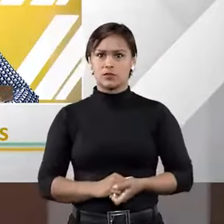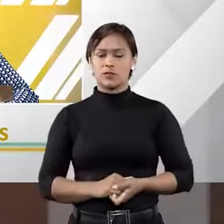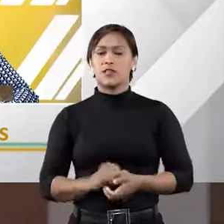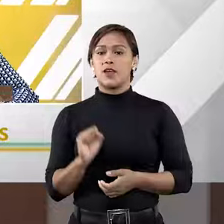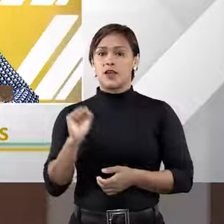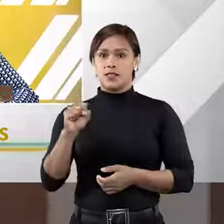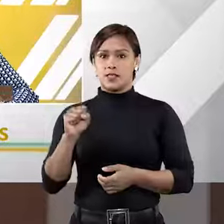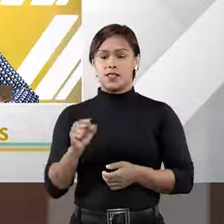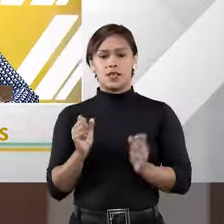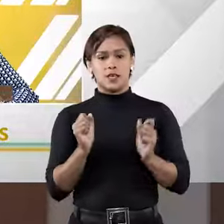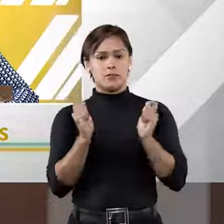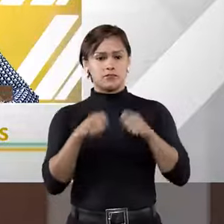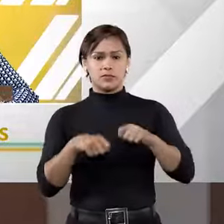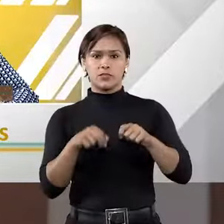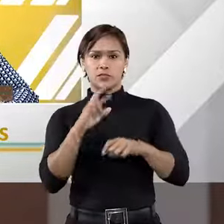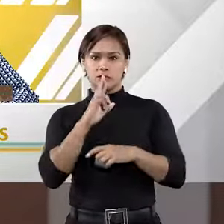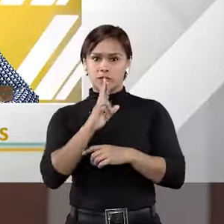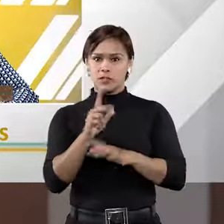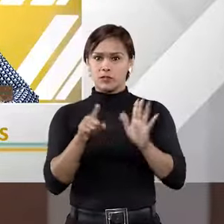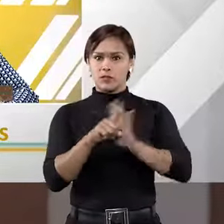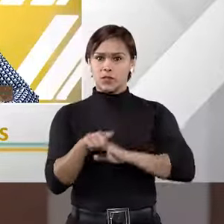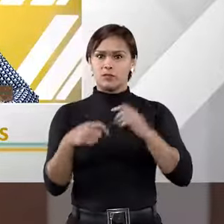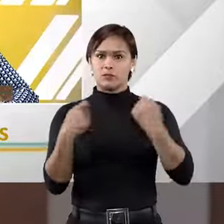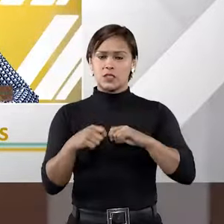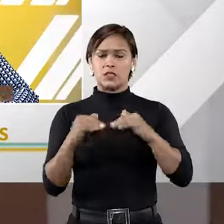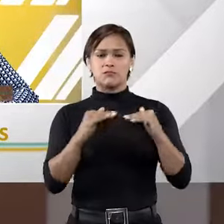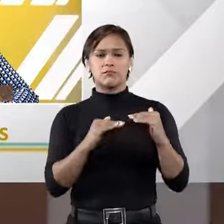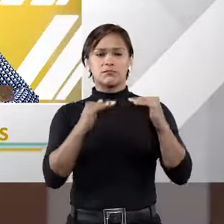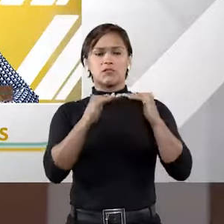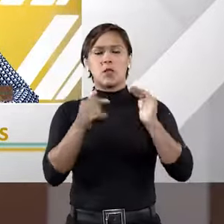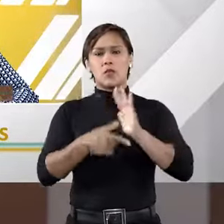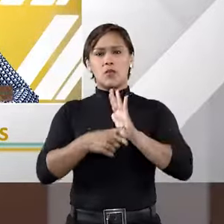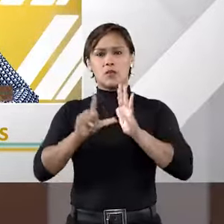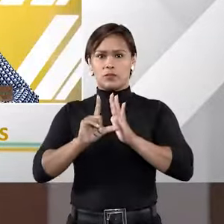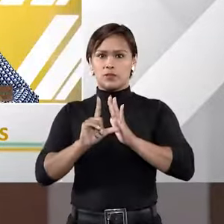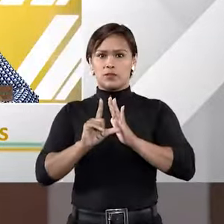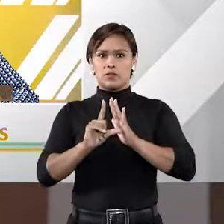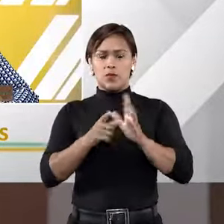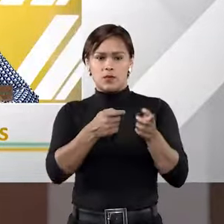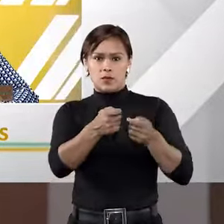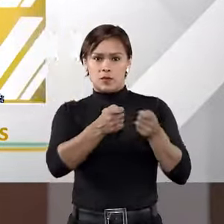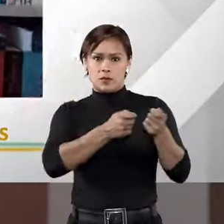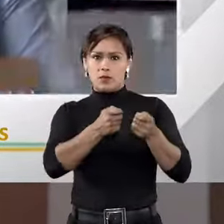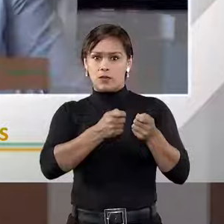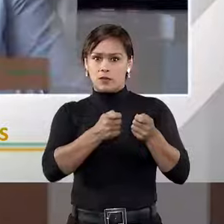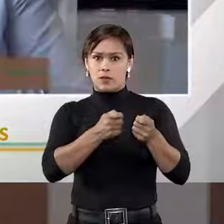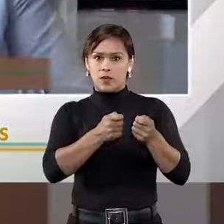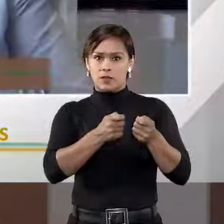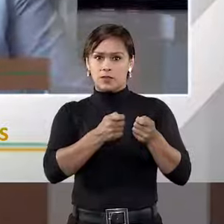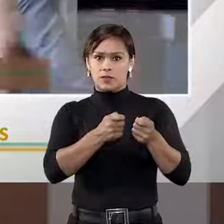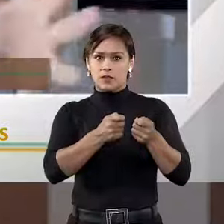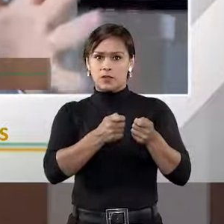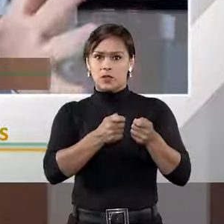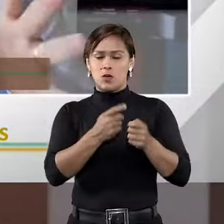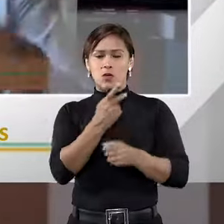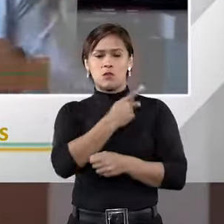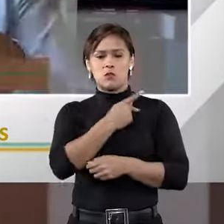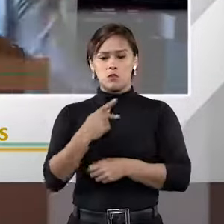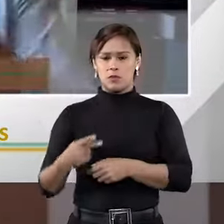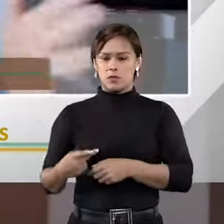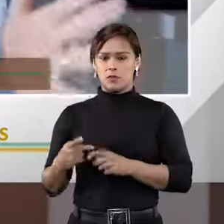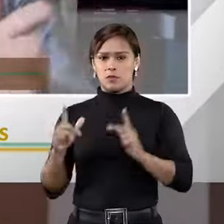Sim. Para poder responder essa pergunta, é preciso estabelecer uma premissa. O árbitro, embora um sujeito privado,